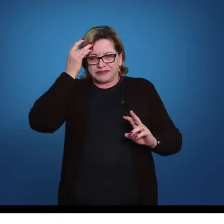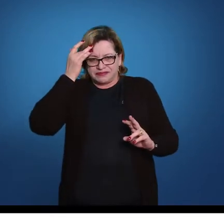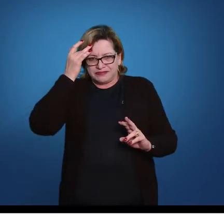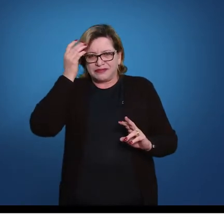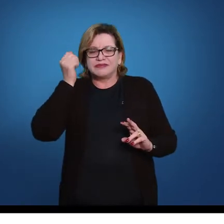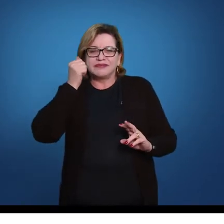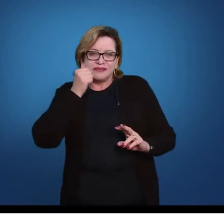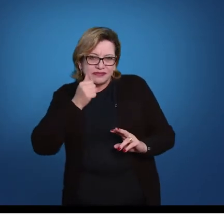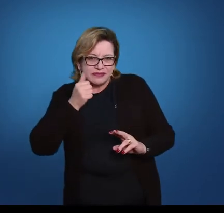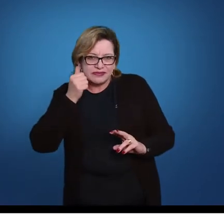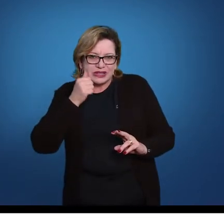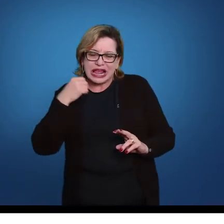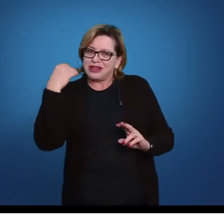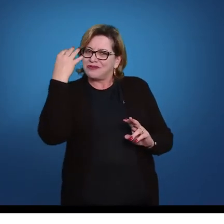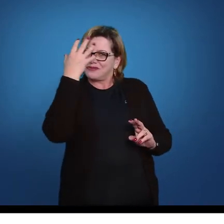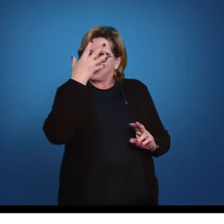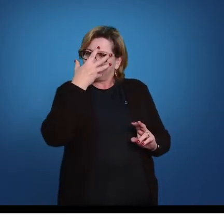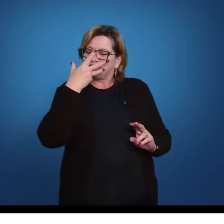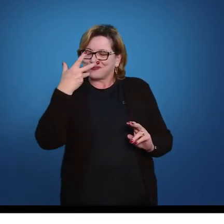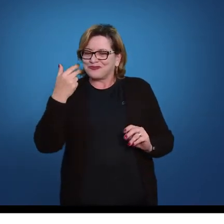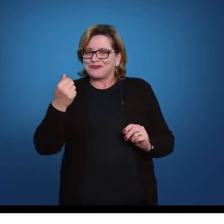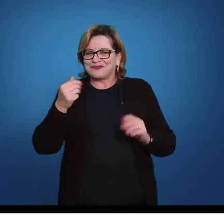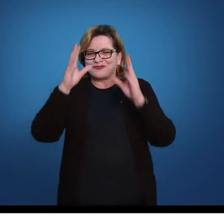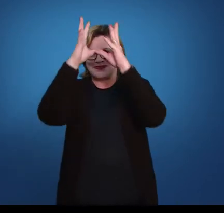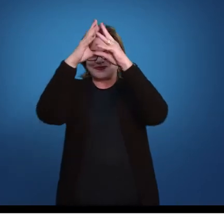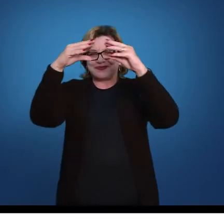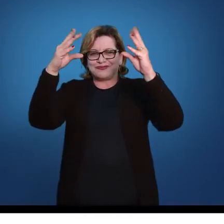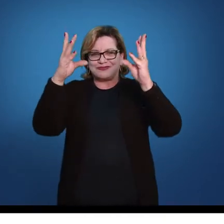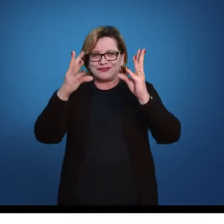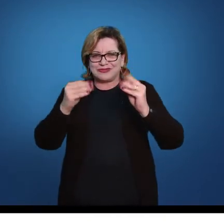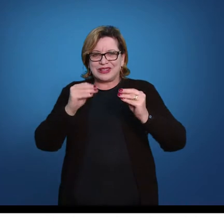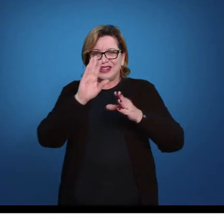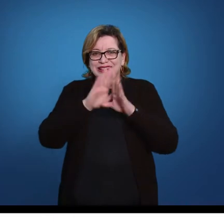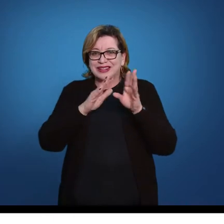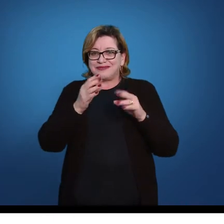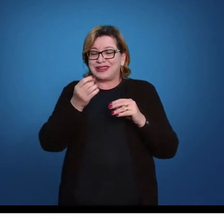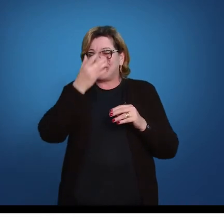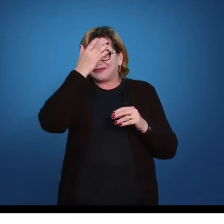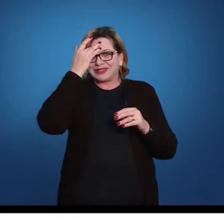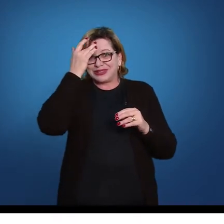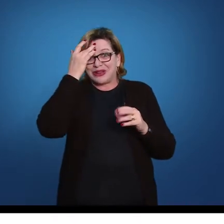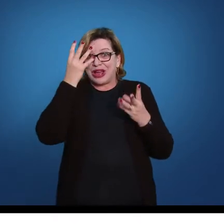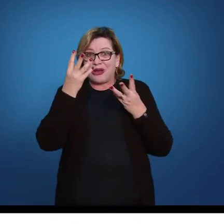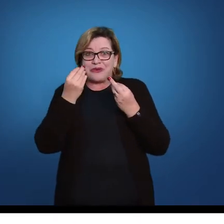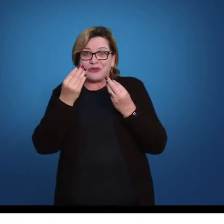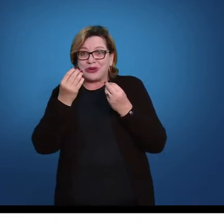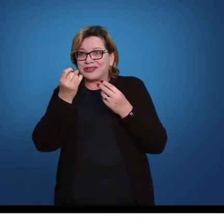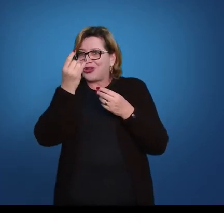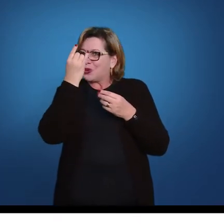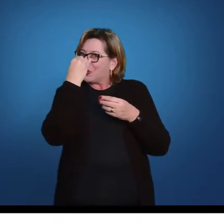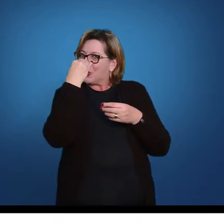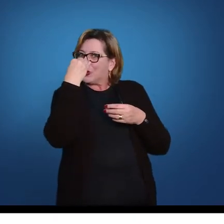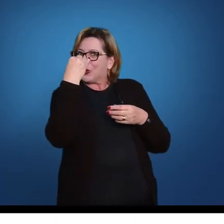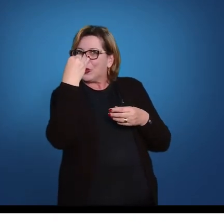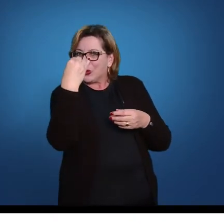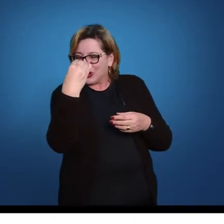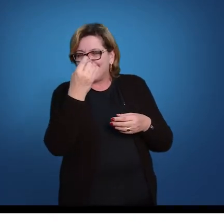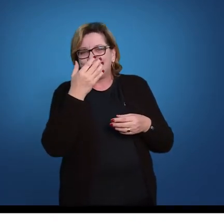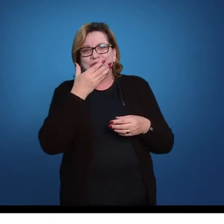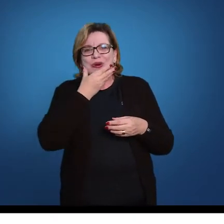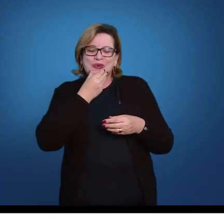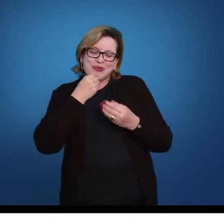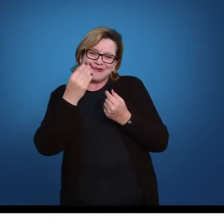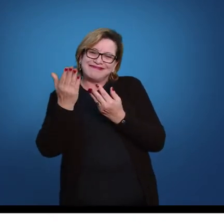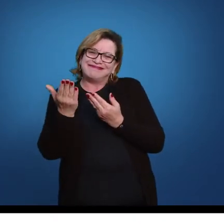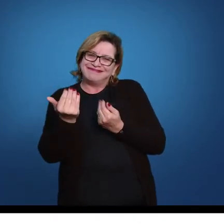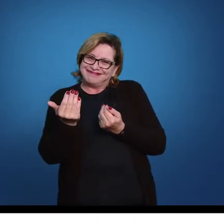principalmente as belas moças do circo, elas atraíam facilmente a atenção dos rapazes